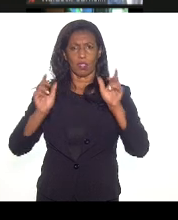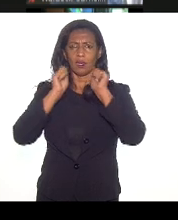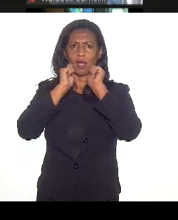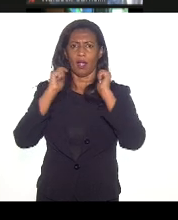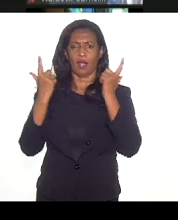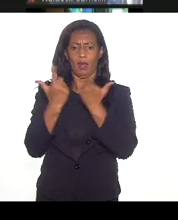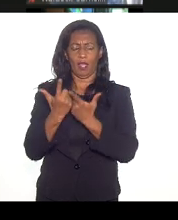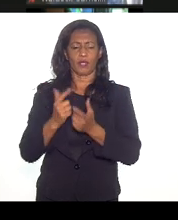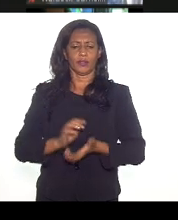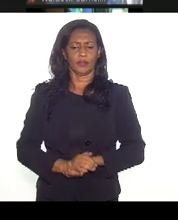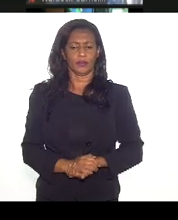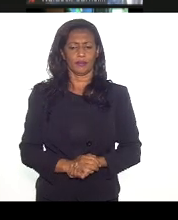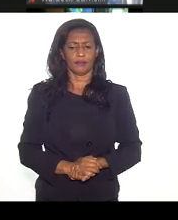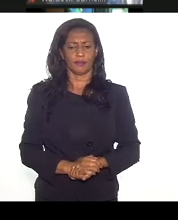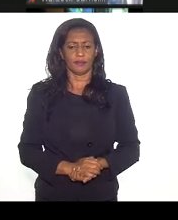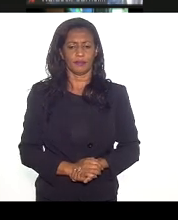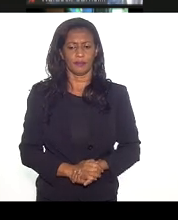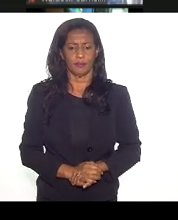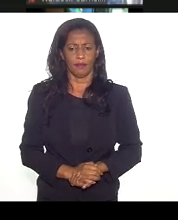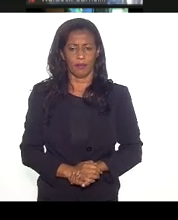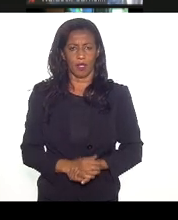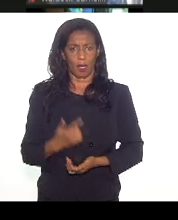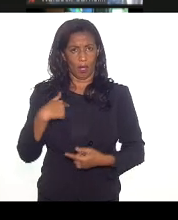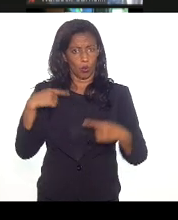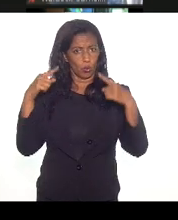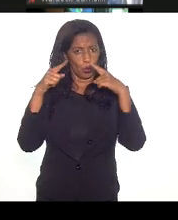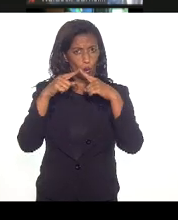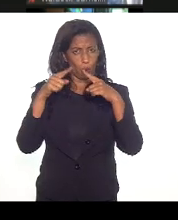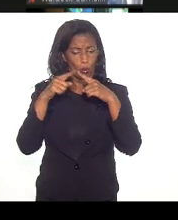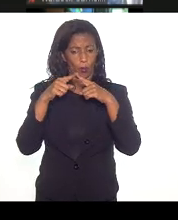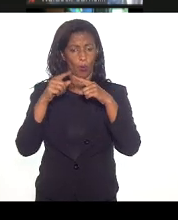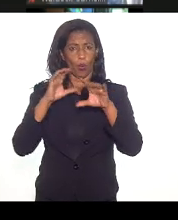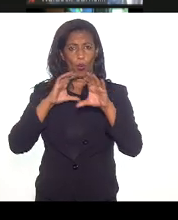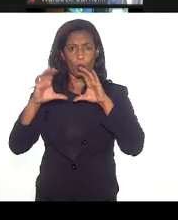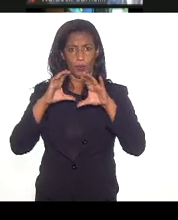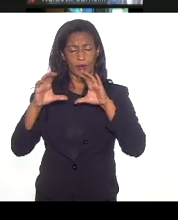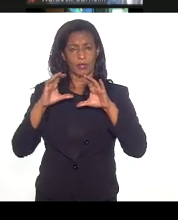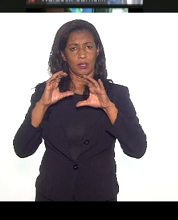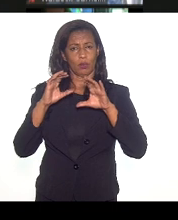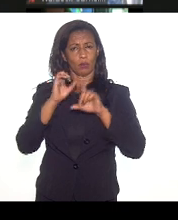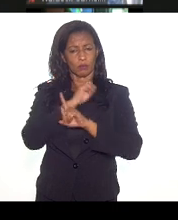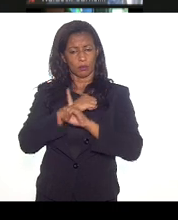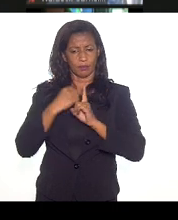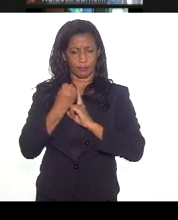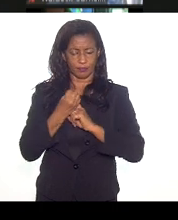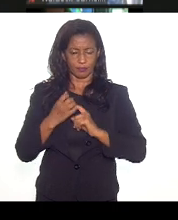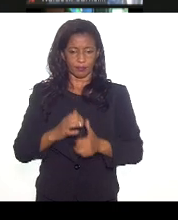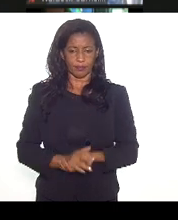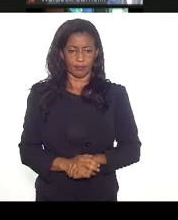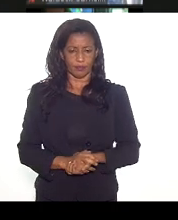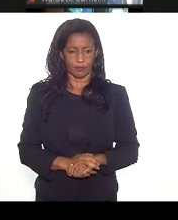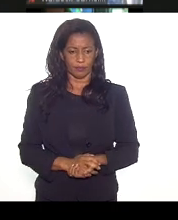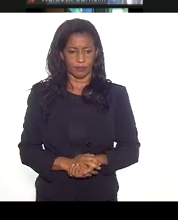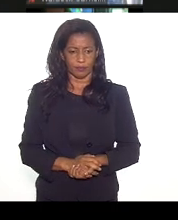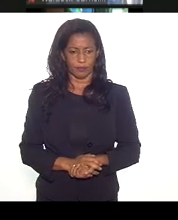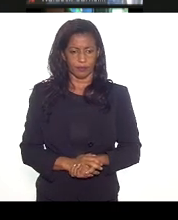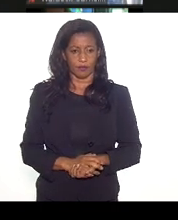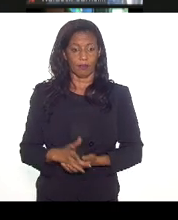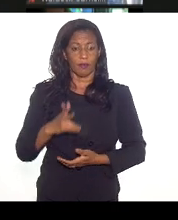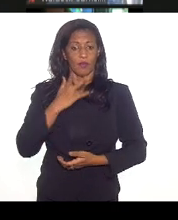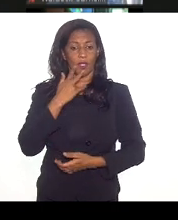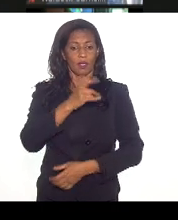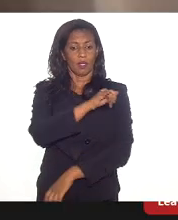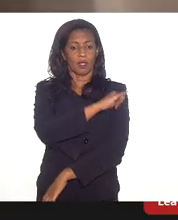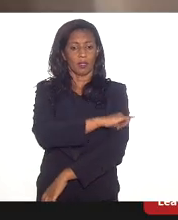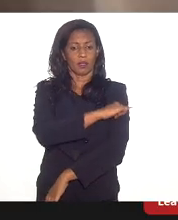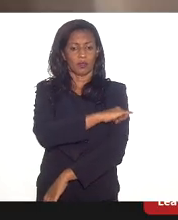Alerj, já estão combinando isso com a nossa comunicação social. Mas o Rio, ele passa de uma participação do Estado do Rio de Janeiro